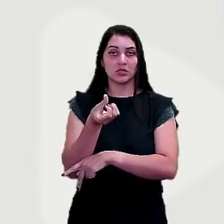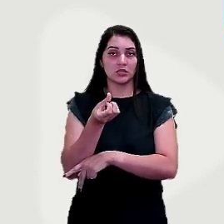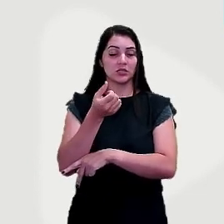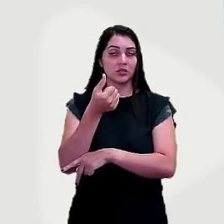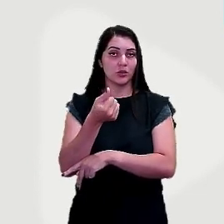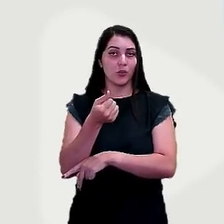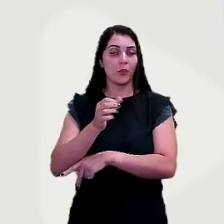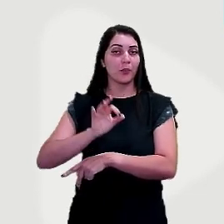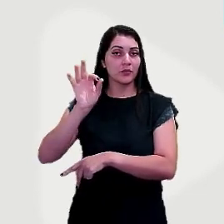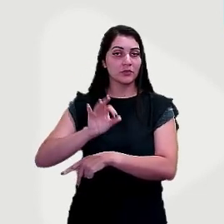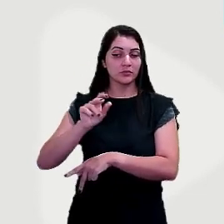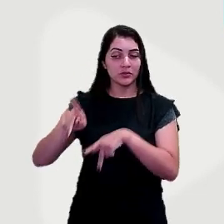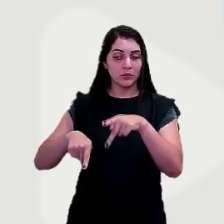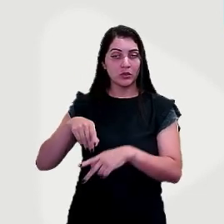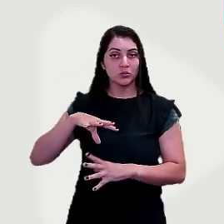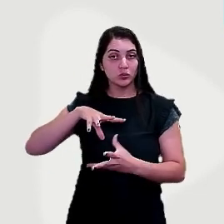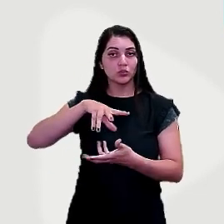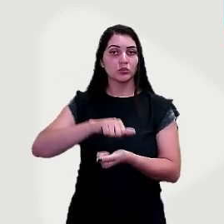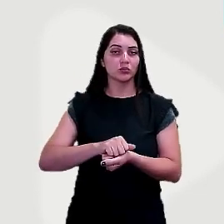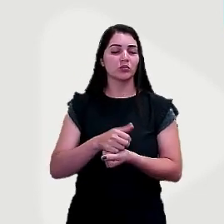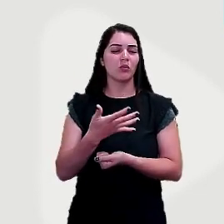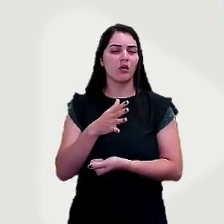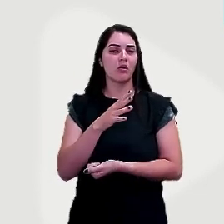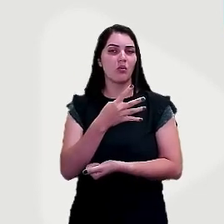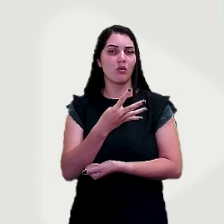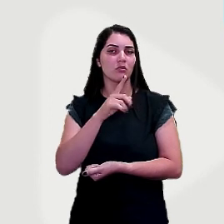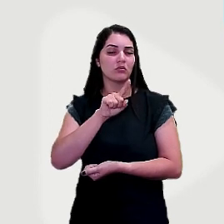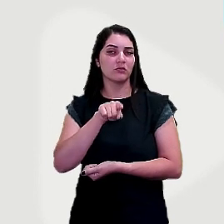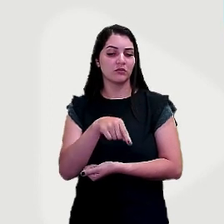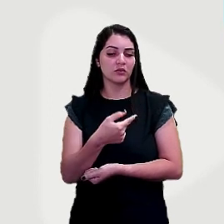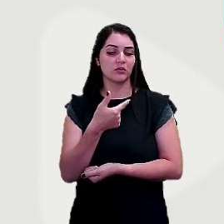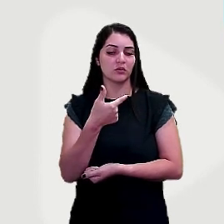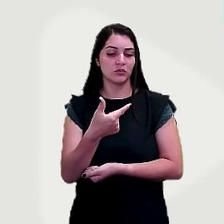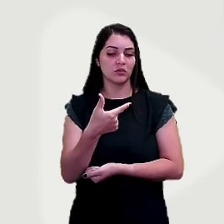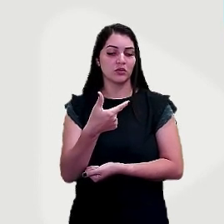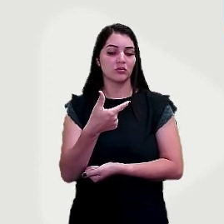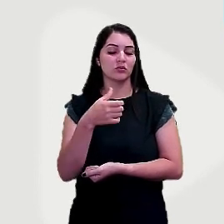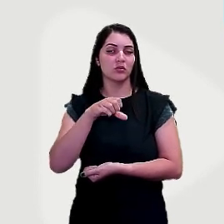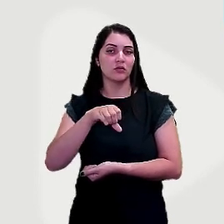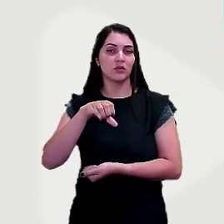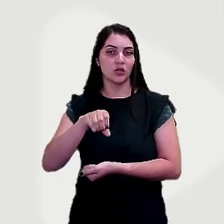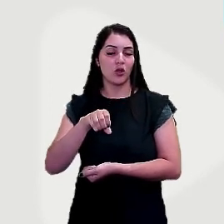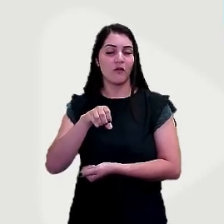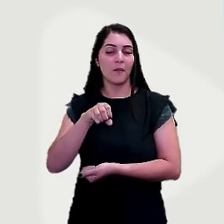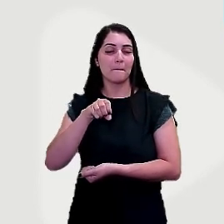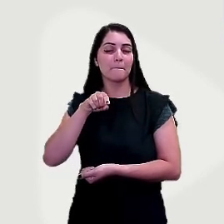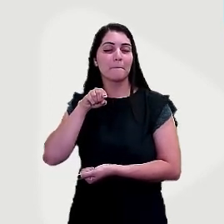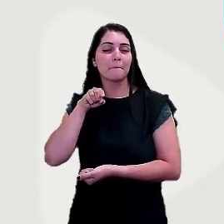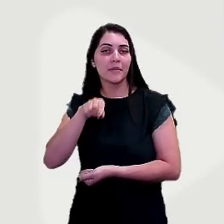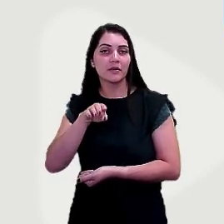mundial, com cerca de 4,299 bilhões de pessoas.